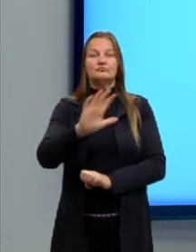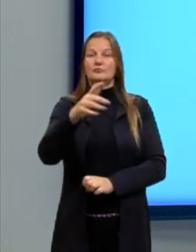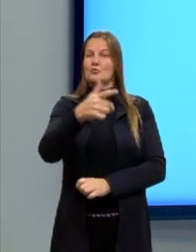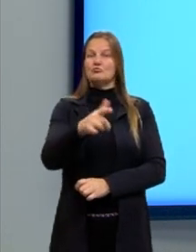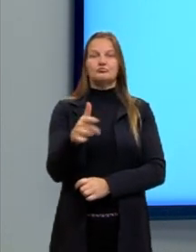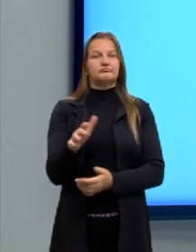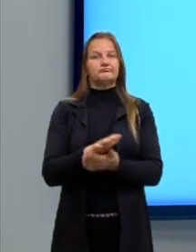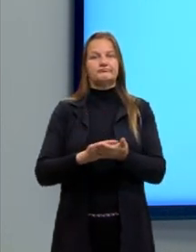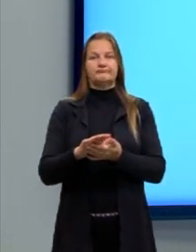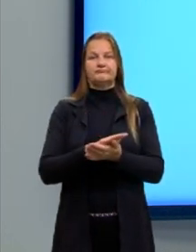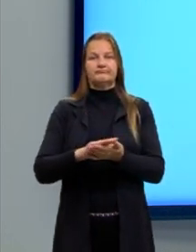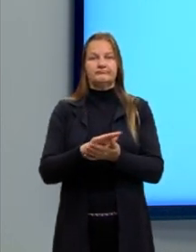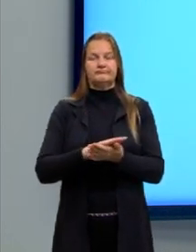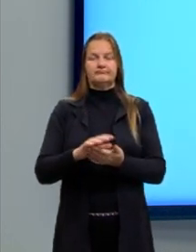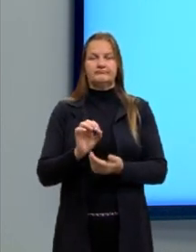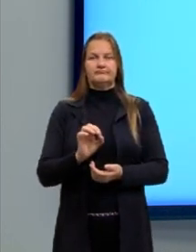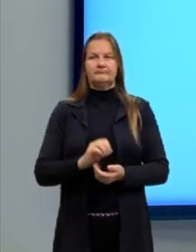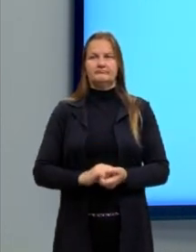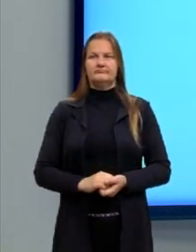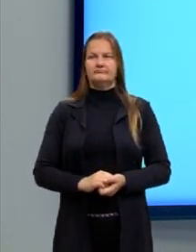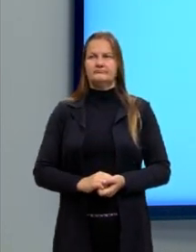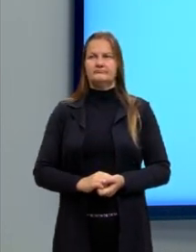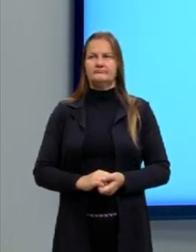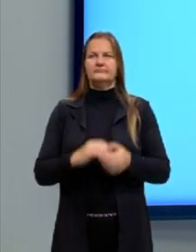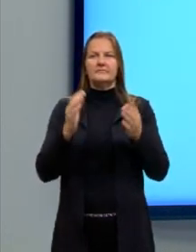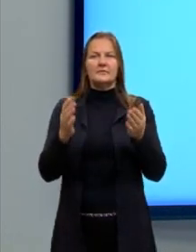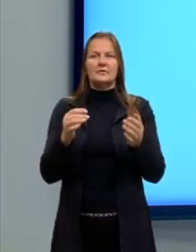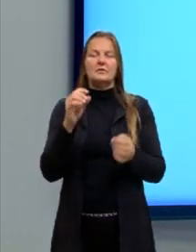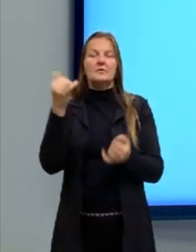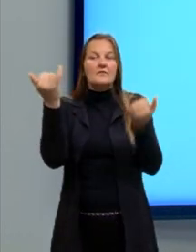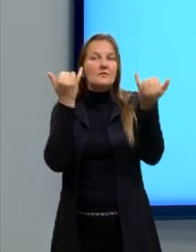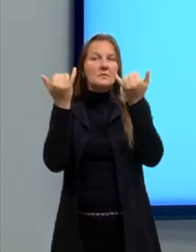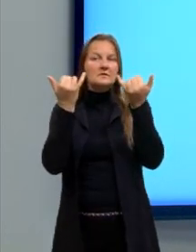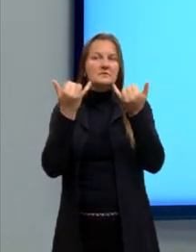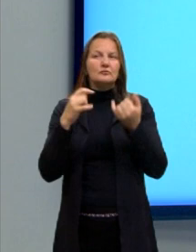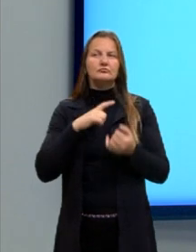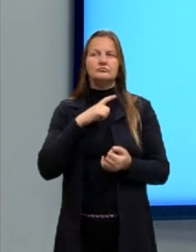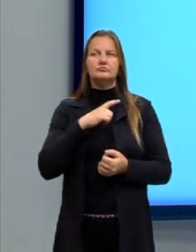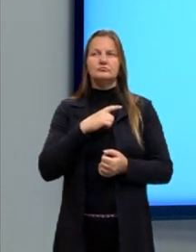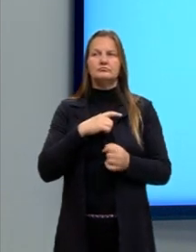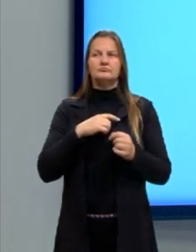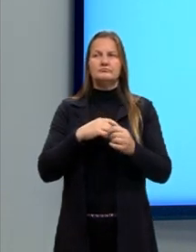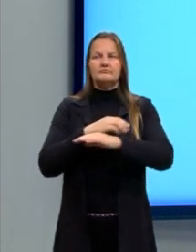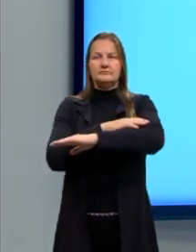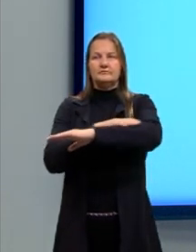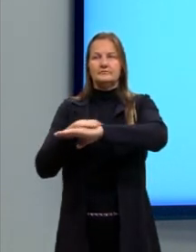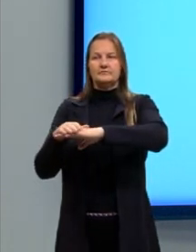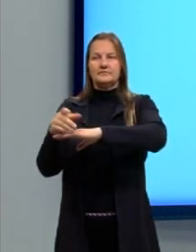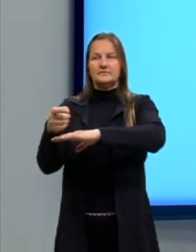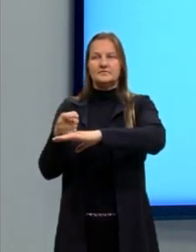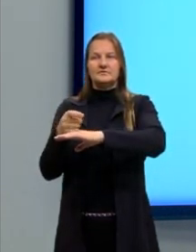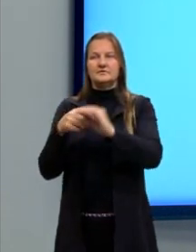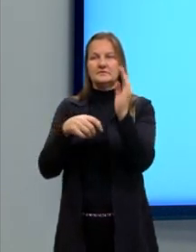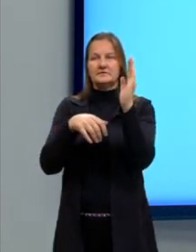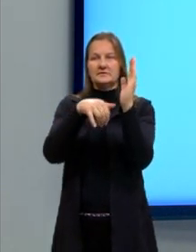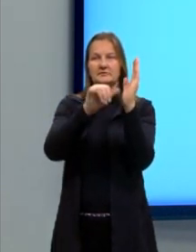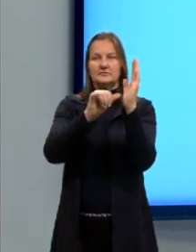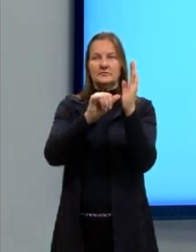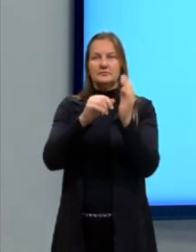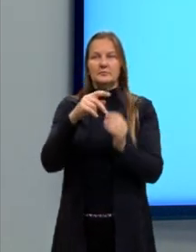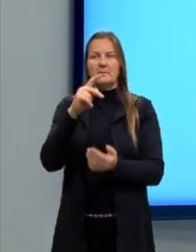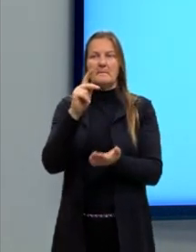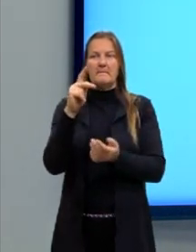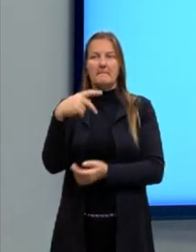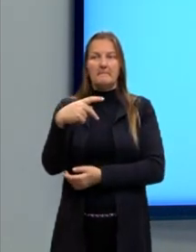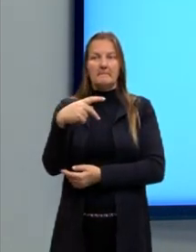reta. Então, aqui nós vamos considerar o par, né? A coordenada do ponto P e as